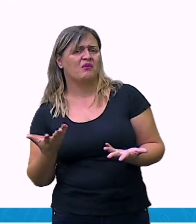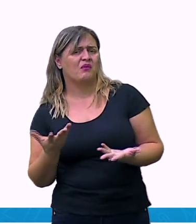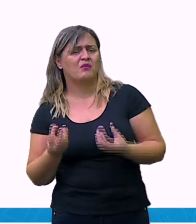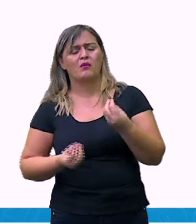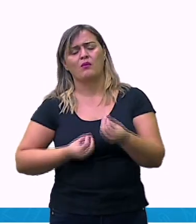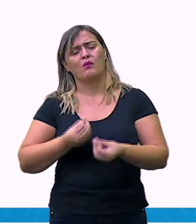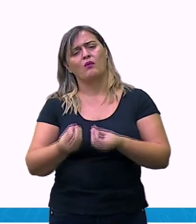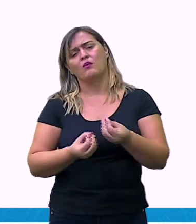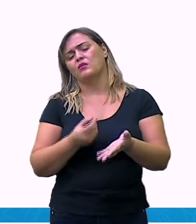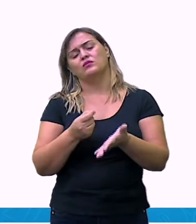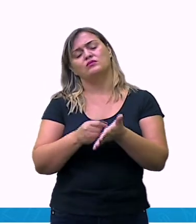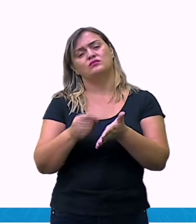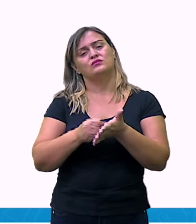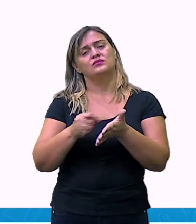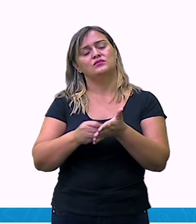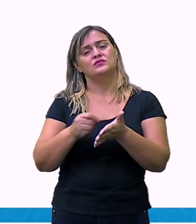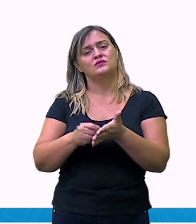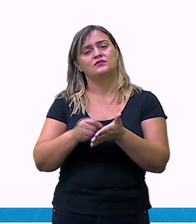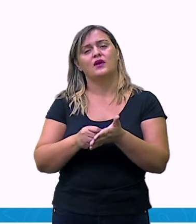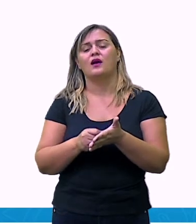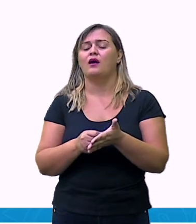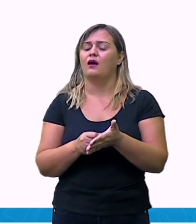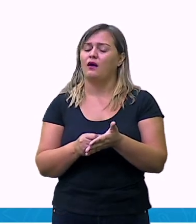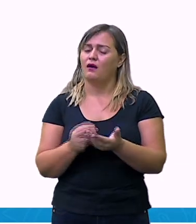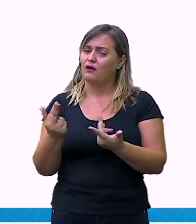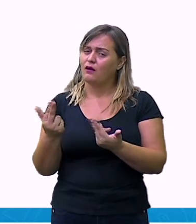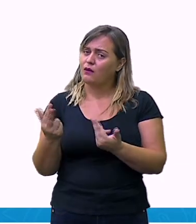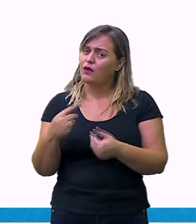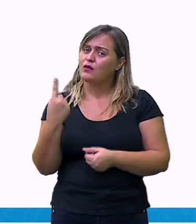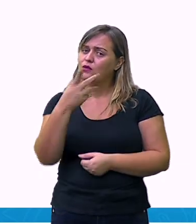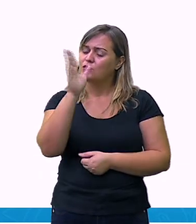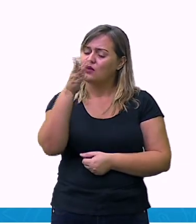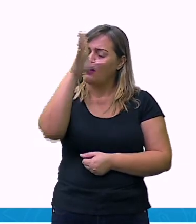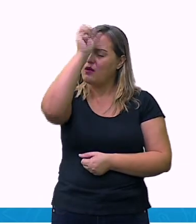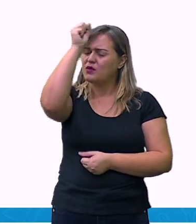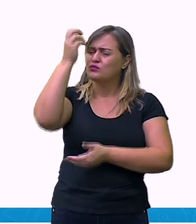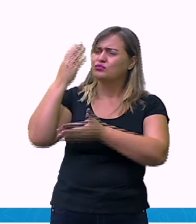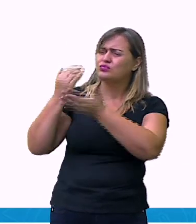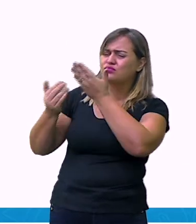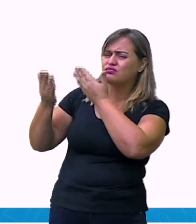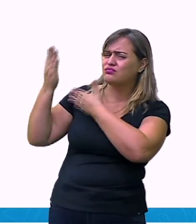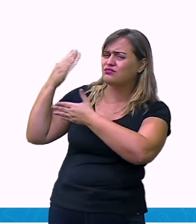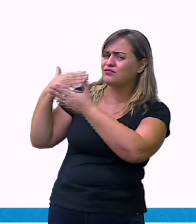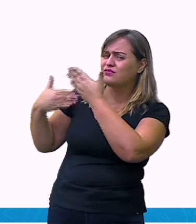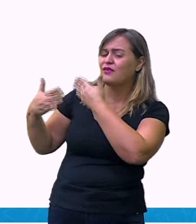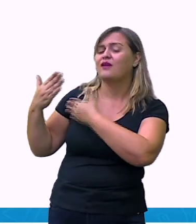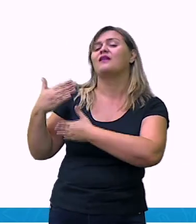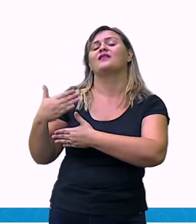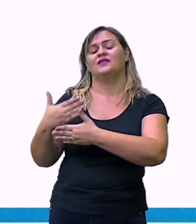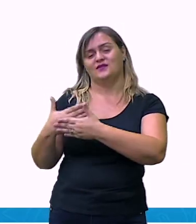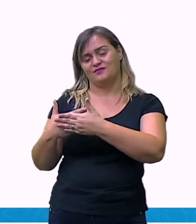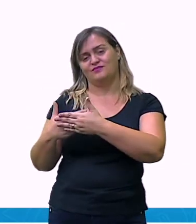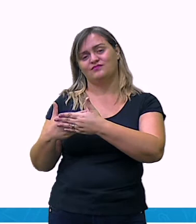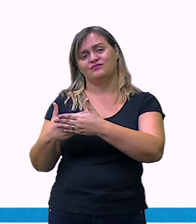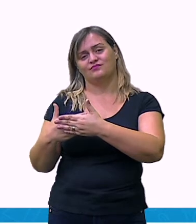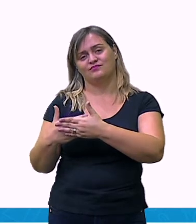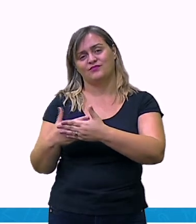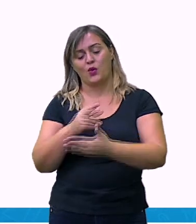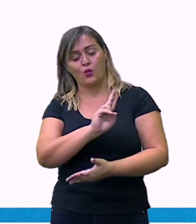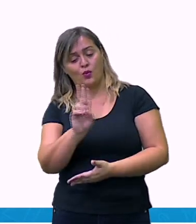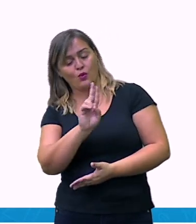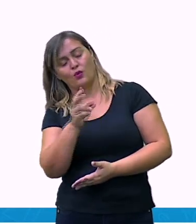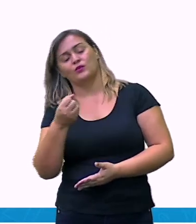início da nossa alfabetização. Vai ser o nome daquele número, daquela quantidade ali.